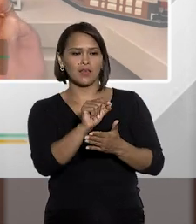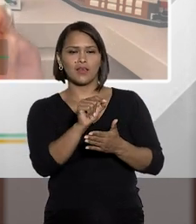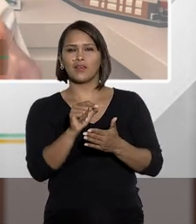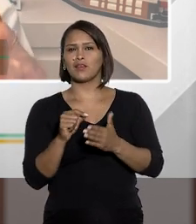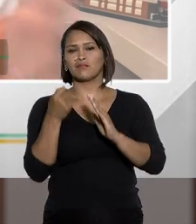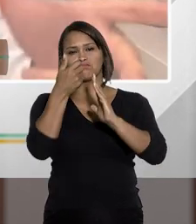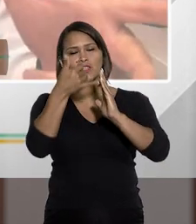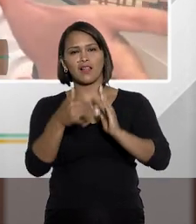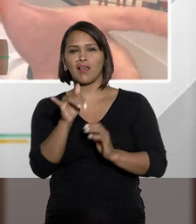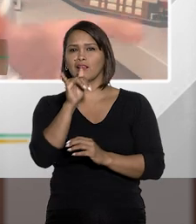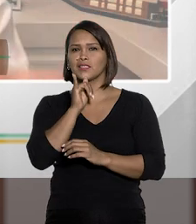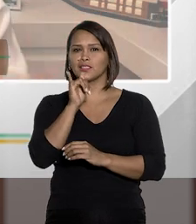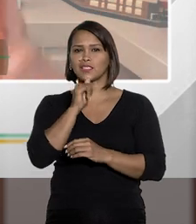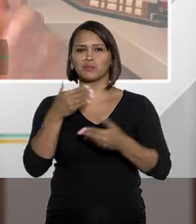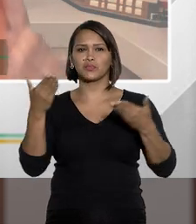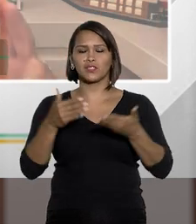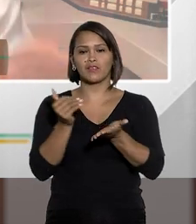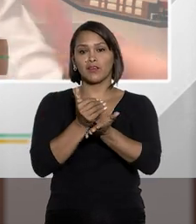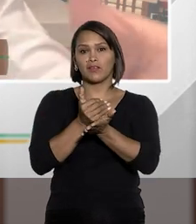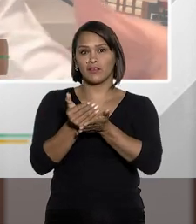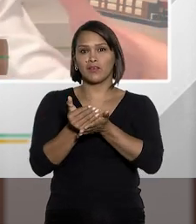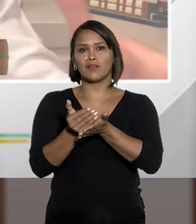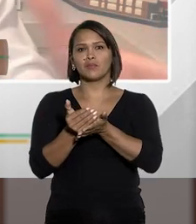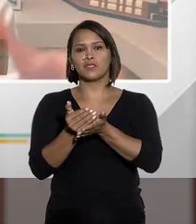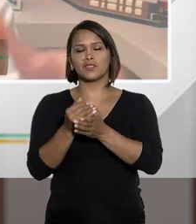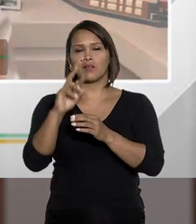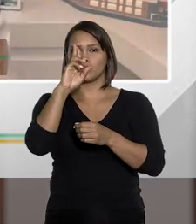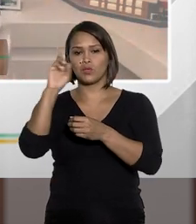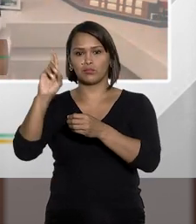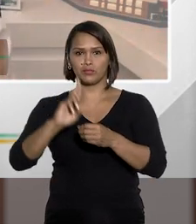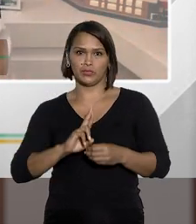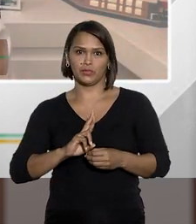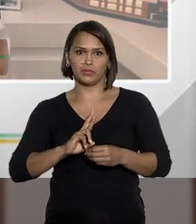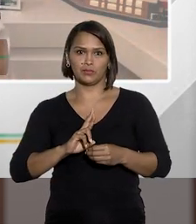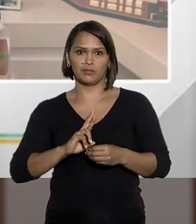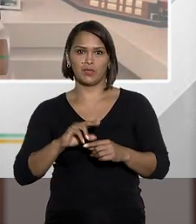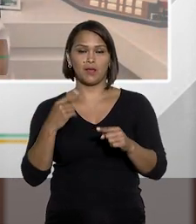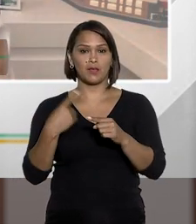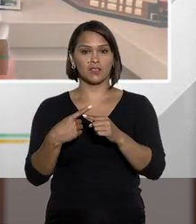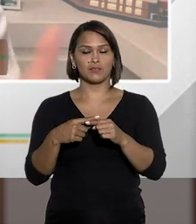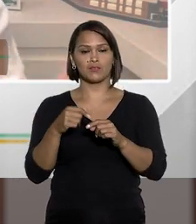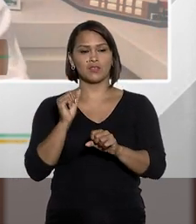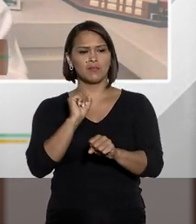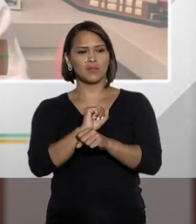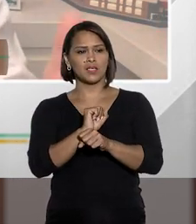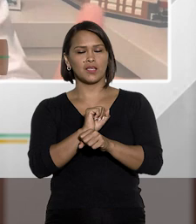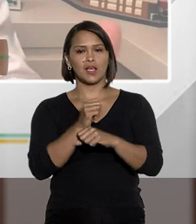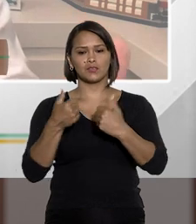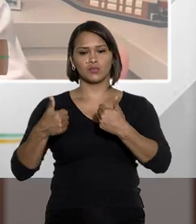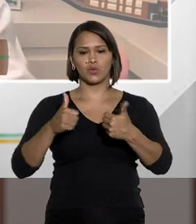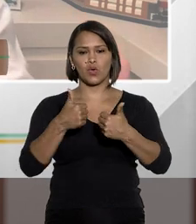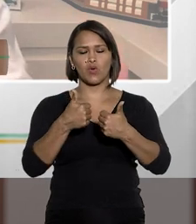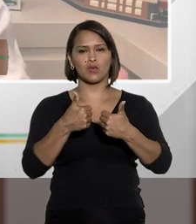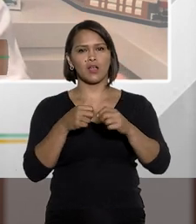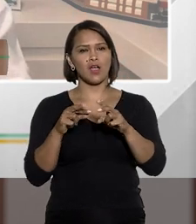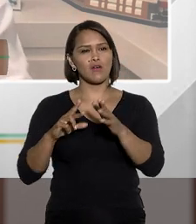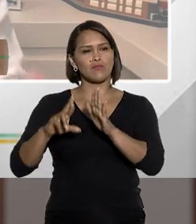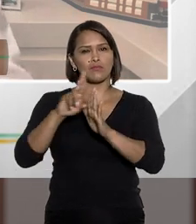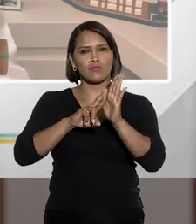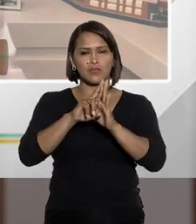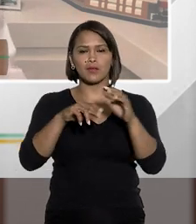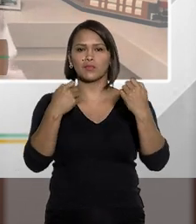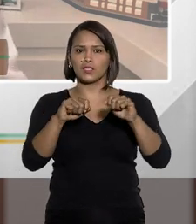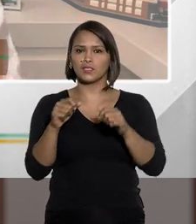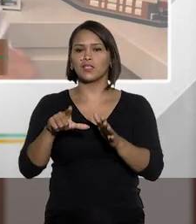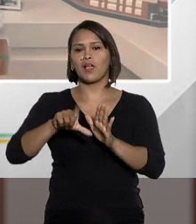é aquele clássico exemplo que você já vai começar o abuso de autoridade. Então, se você é parado numa blitz de trânsito,